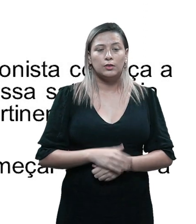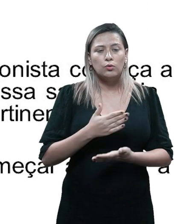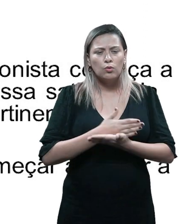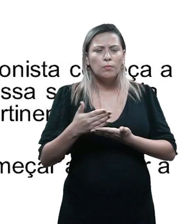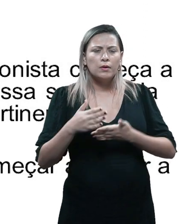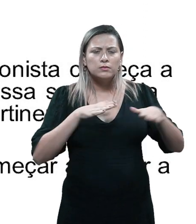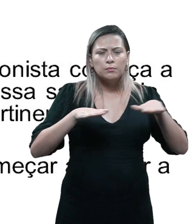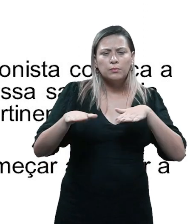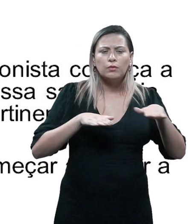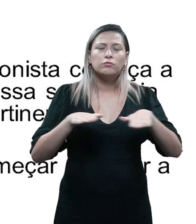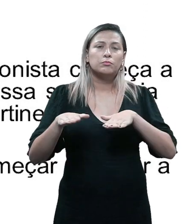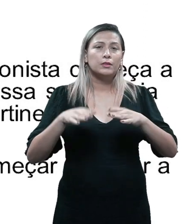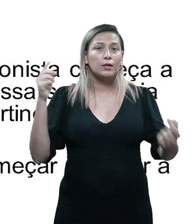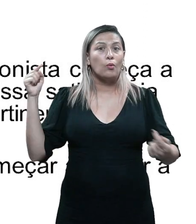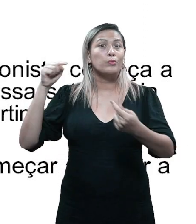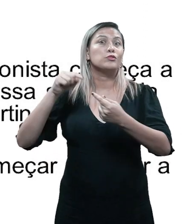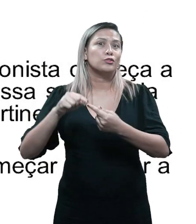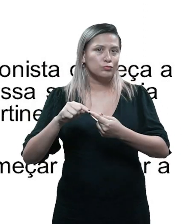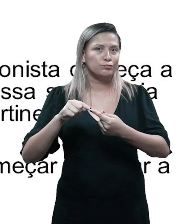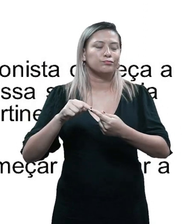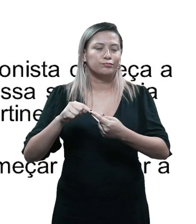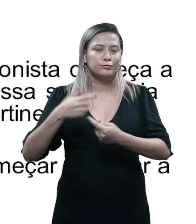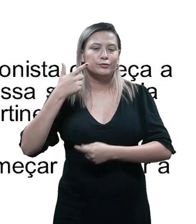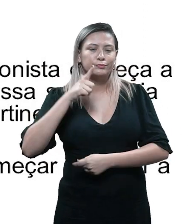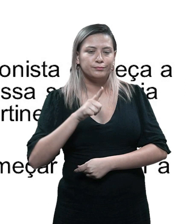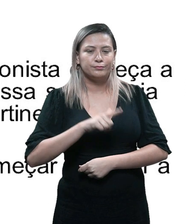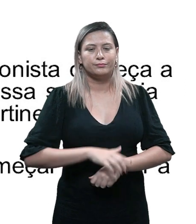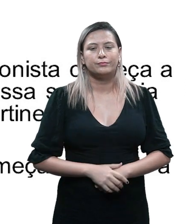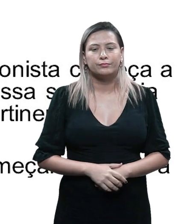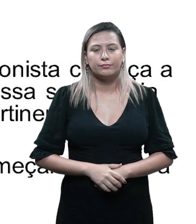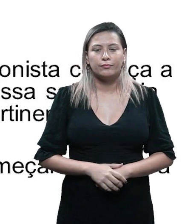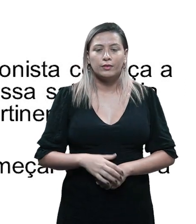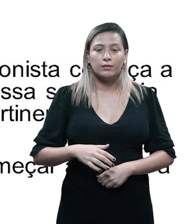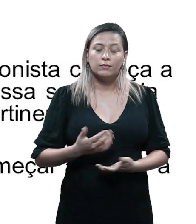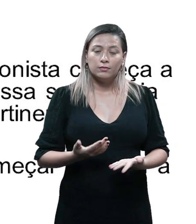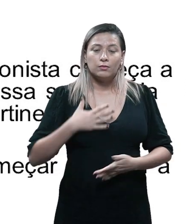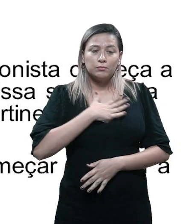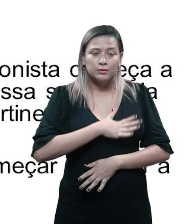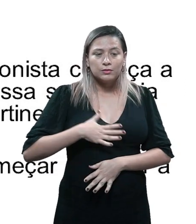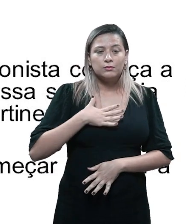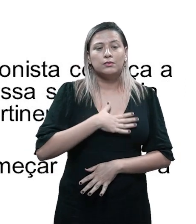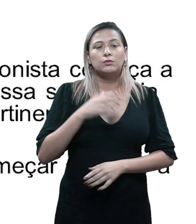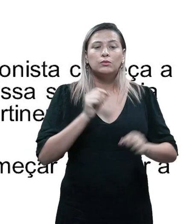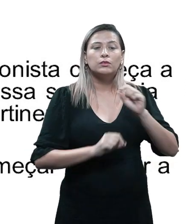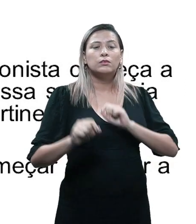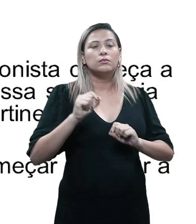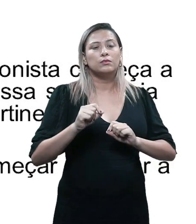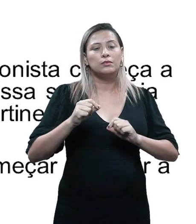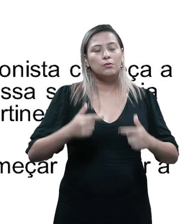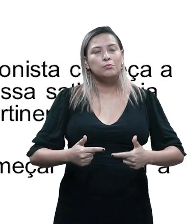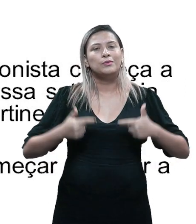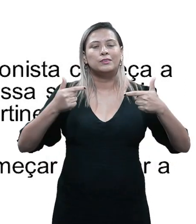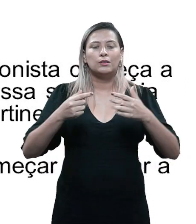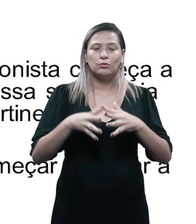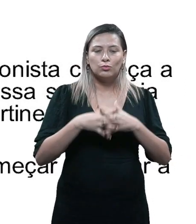movimentar em direção ao seu objetivo. Uma premissa satisfatória contém o potencial do conflito e